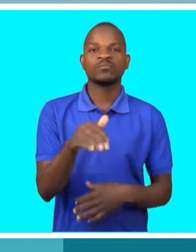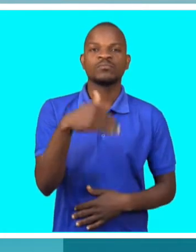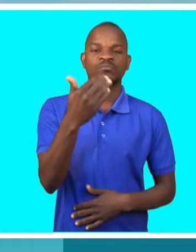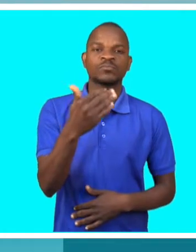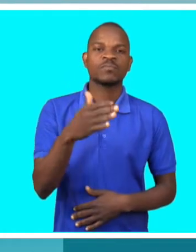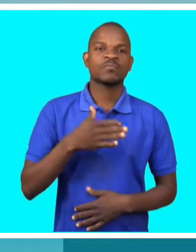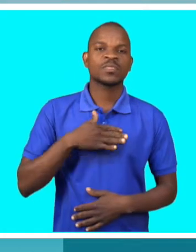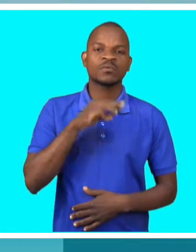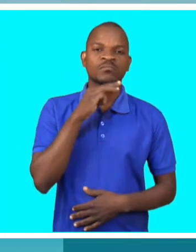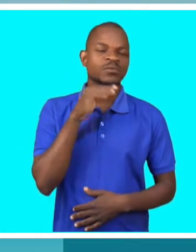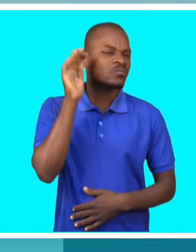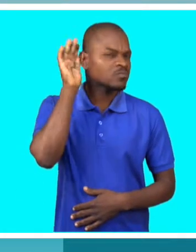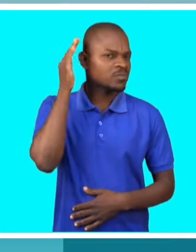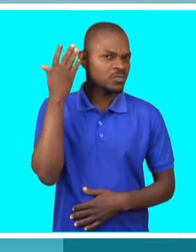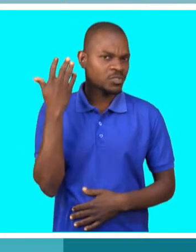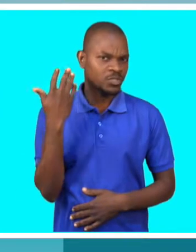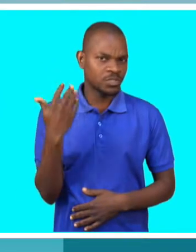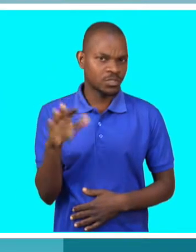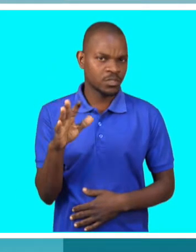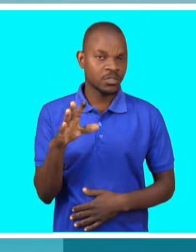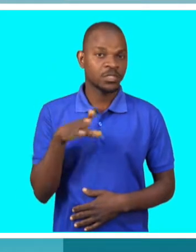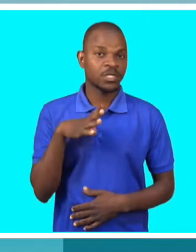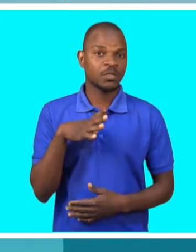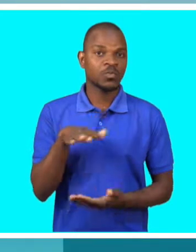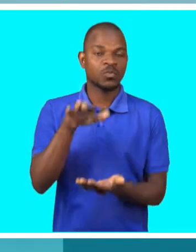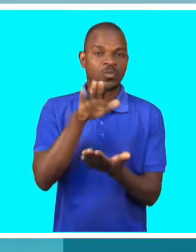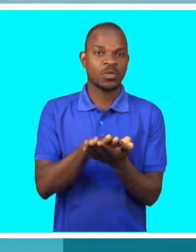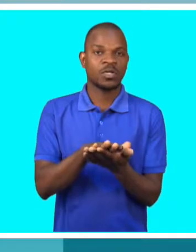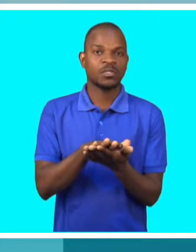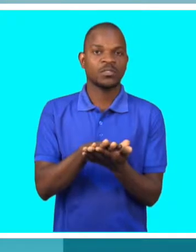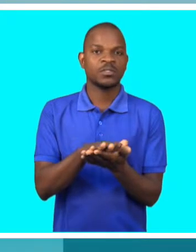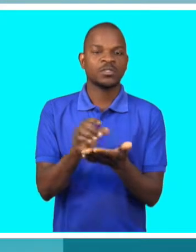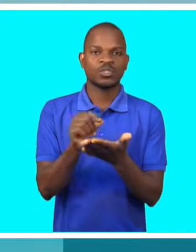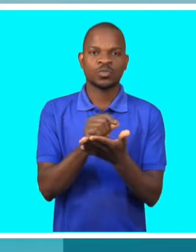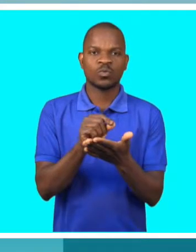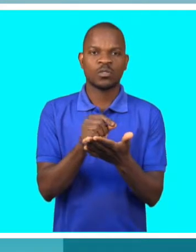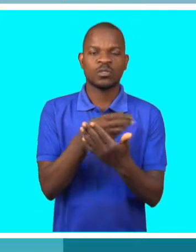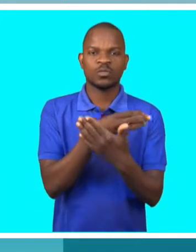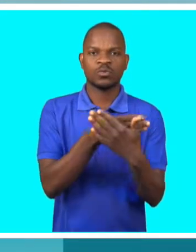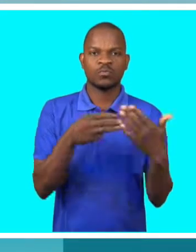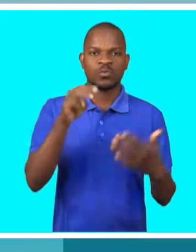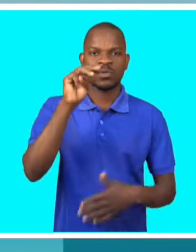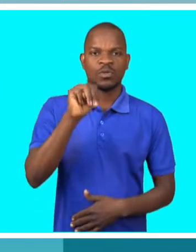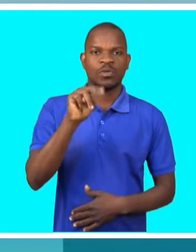minha mãe ouviu dizer que na escola Muzingaz existia um professor que